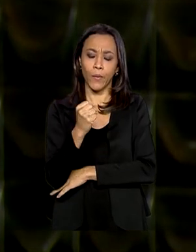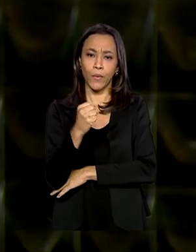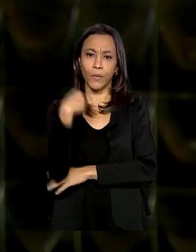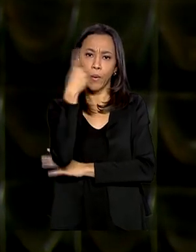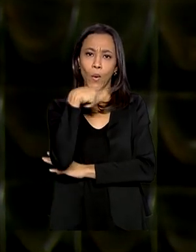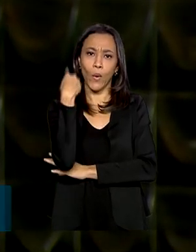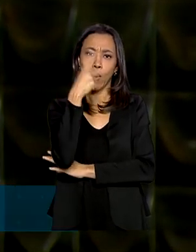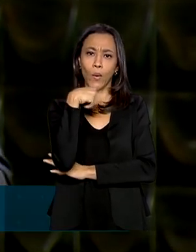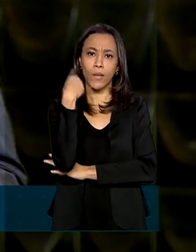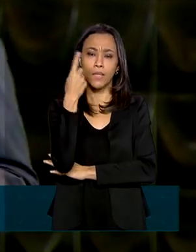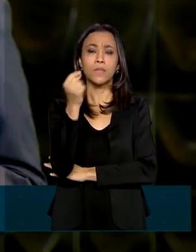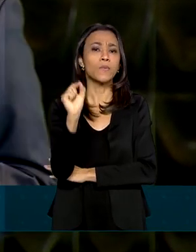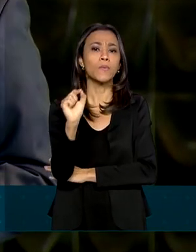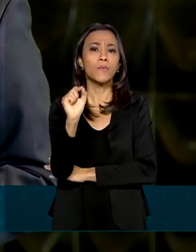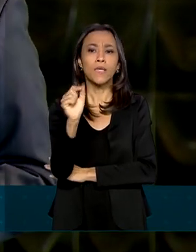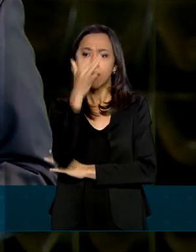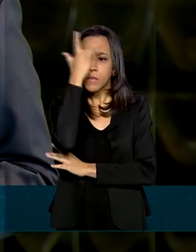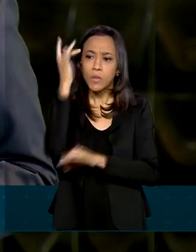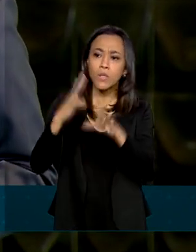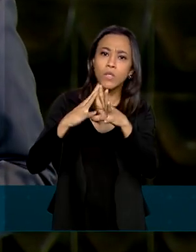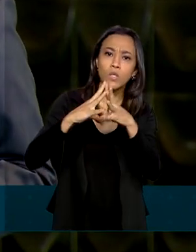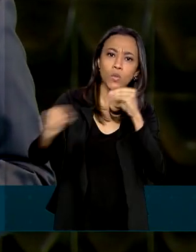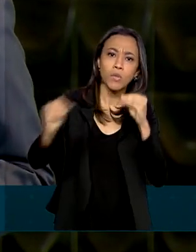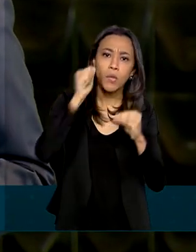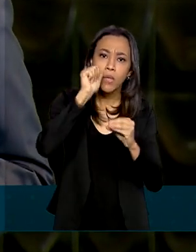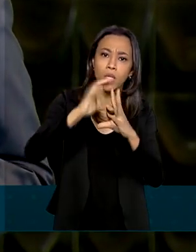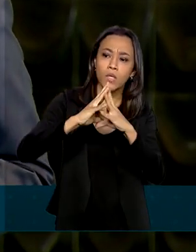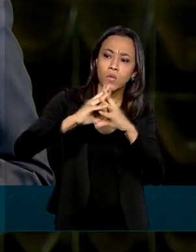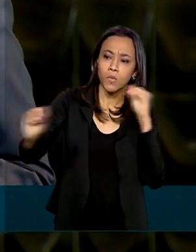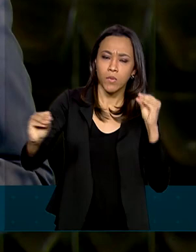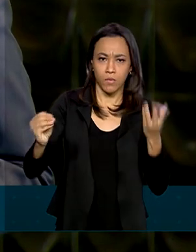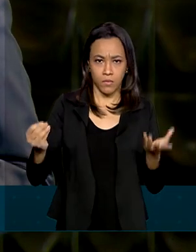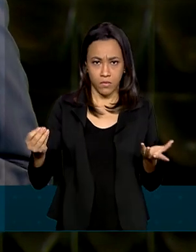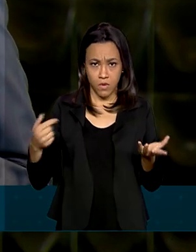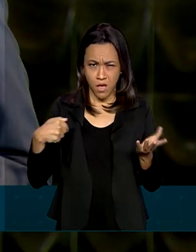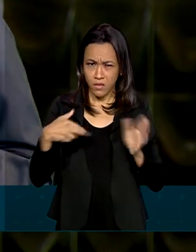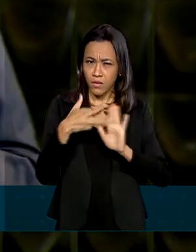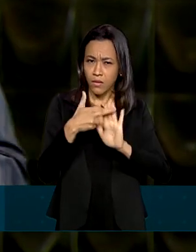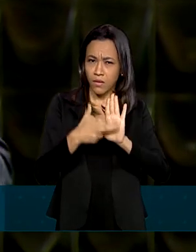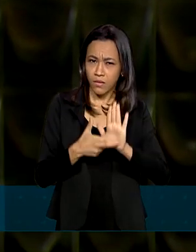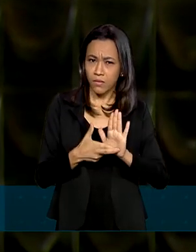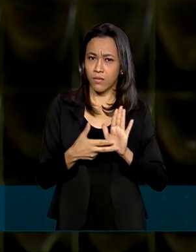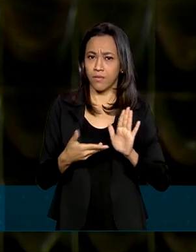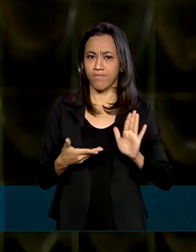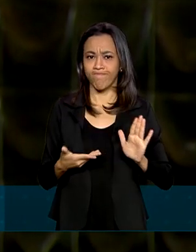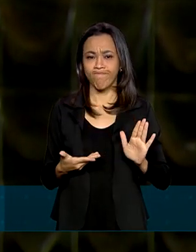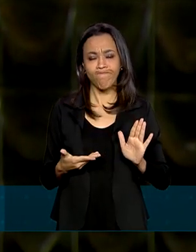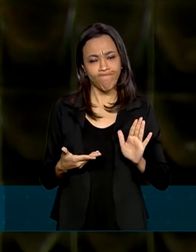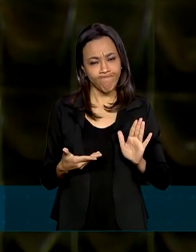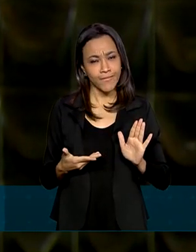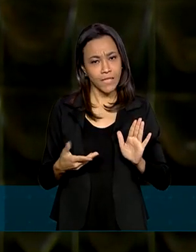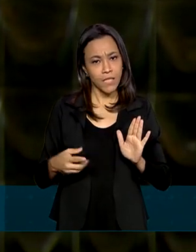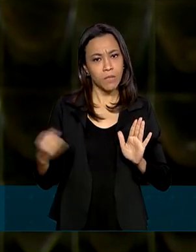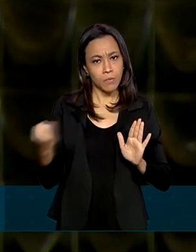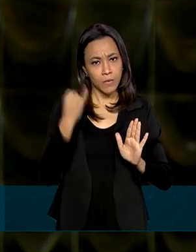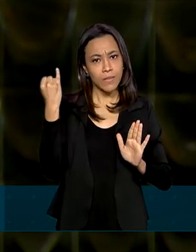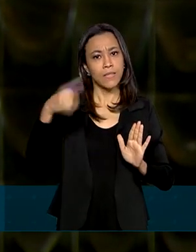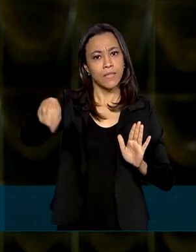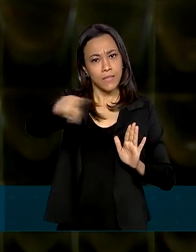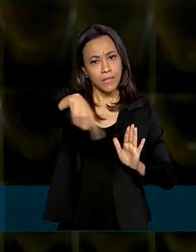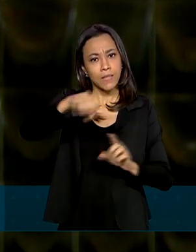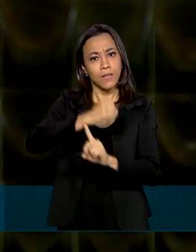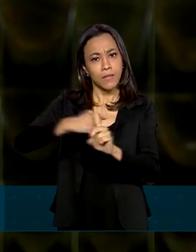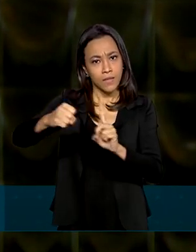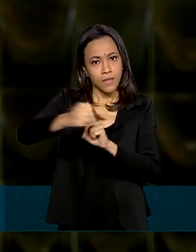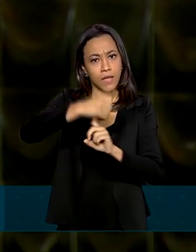o desaparecimento da mulher. E esse protocolo, e é importante que a sociedade saiba, ele